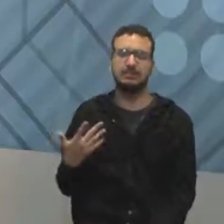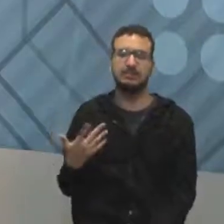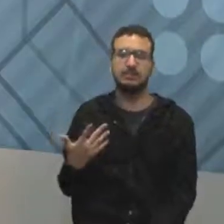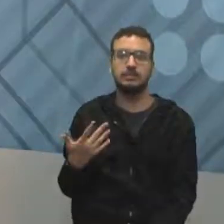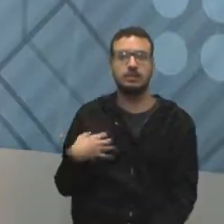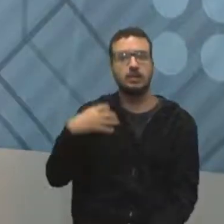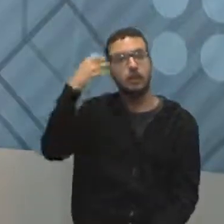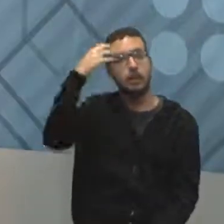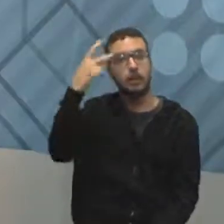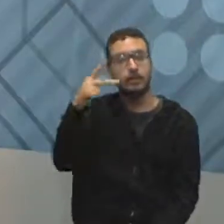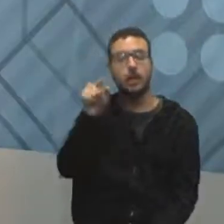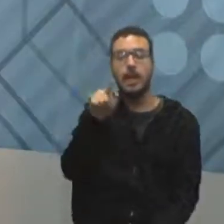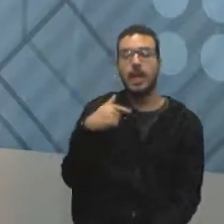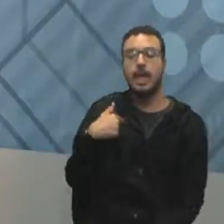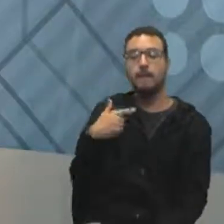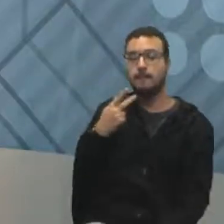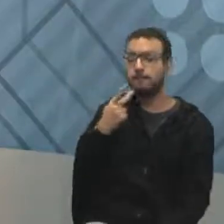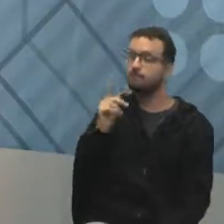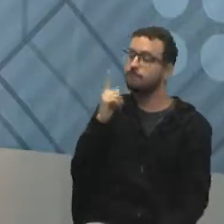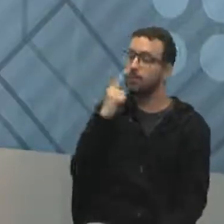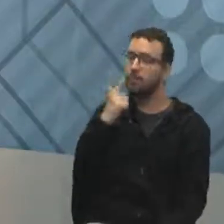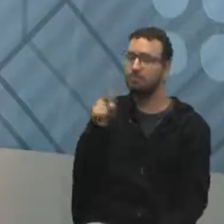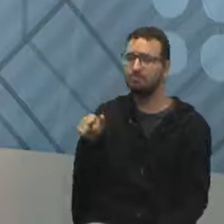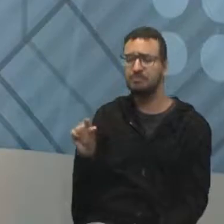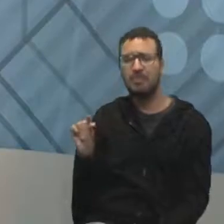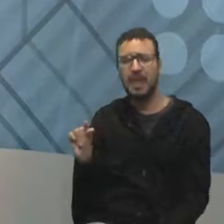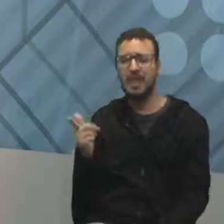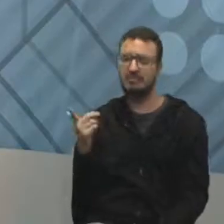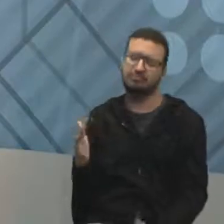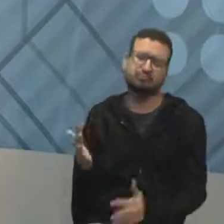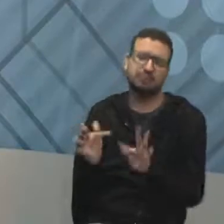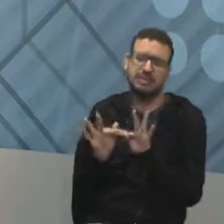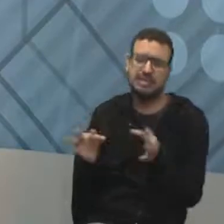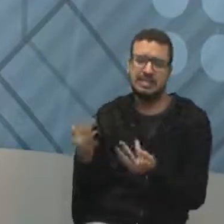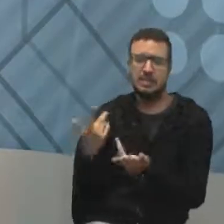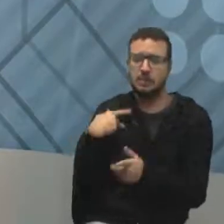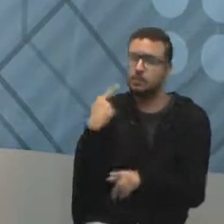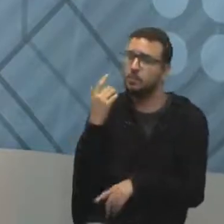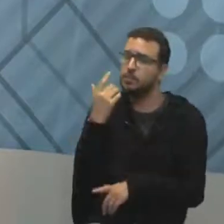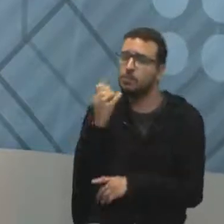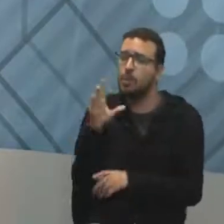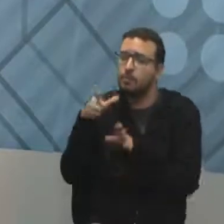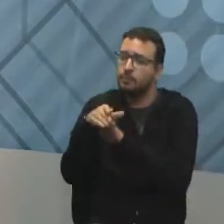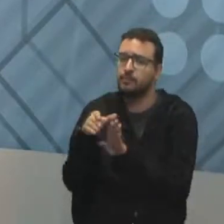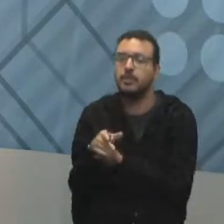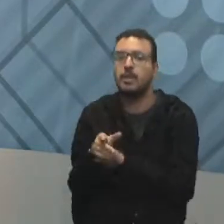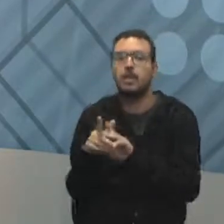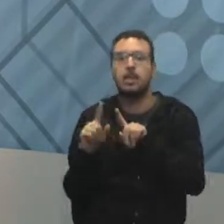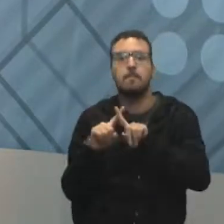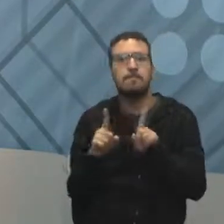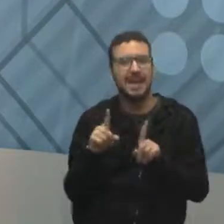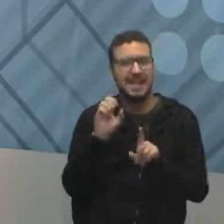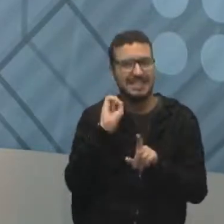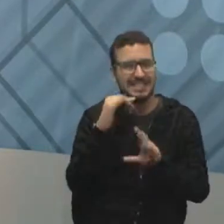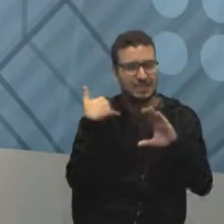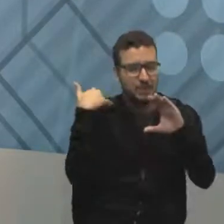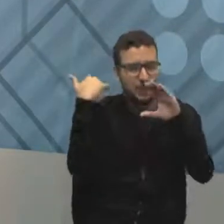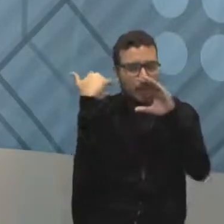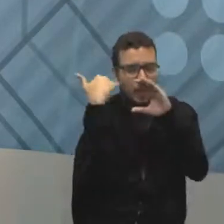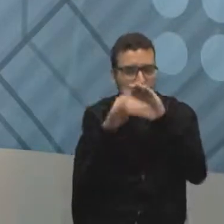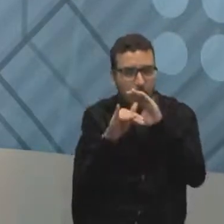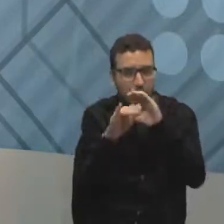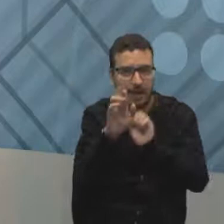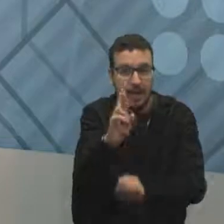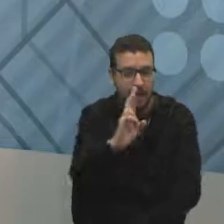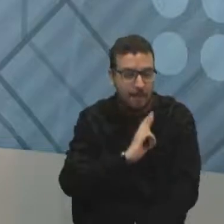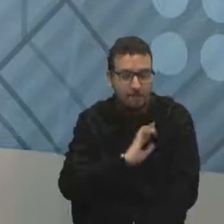Puxa, aquele prego lá. Mas vai ser só uma conversa. Se você não respondeu o meu e-mail, vai correr o